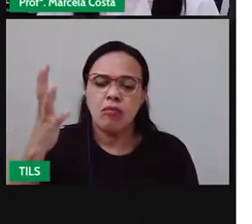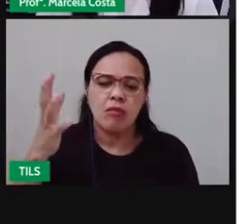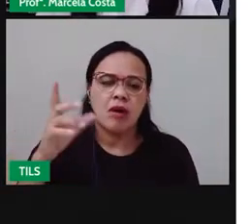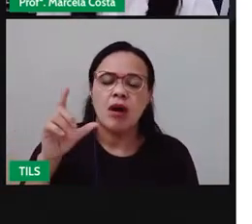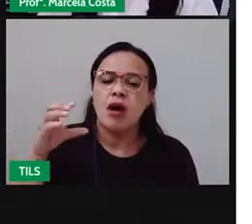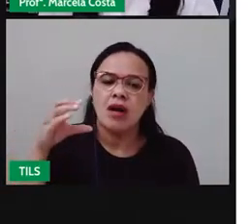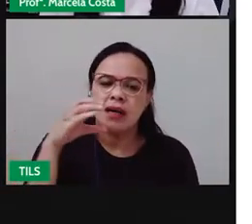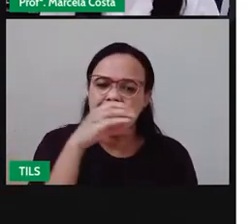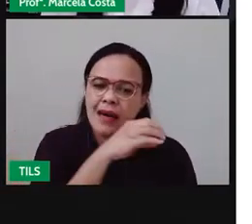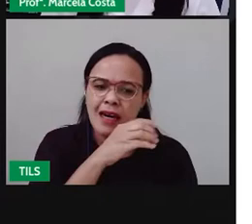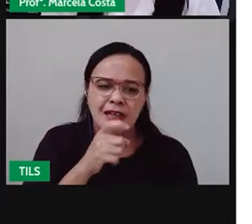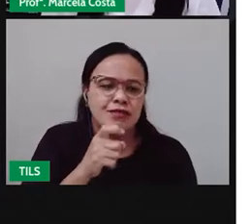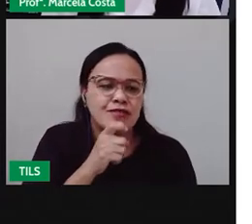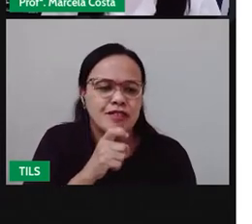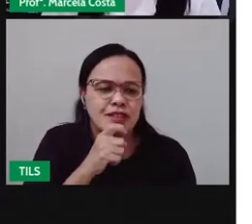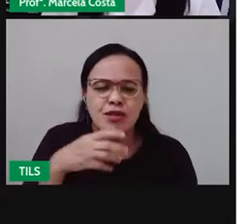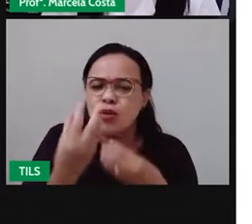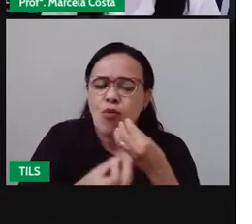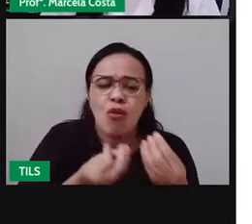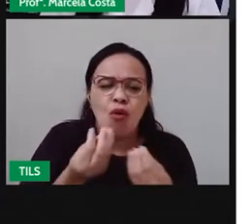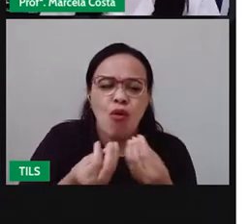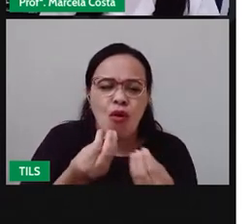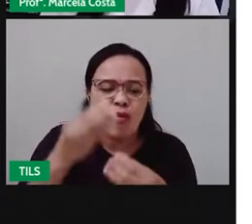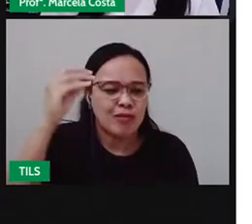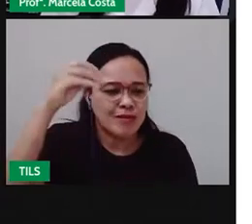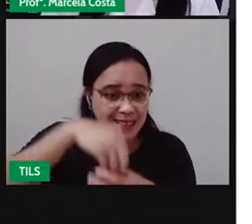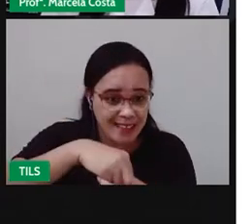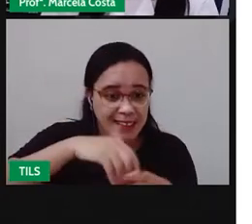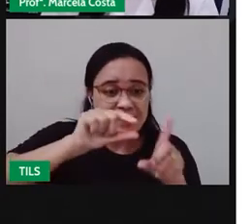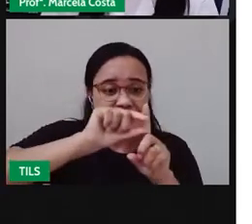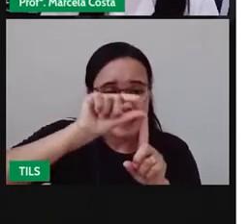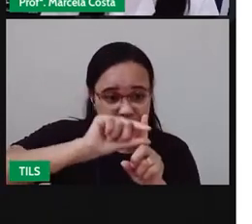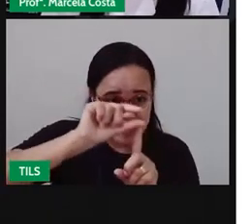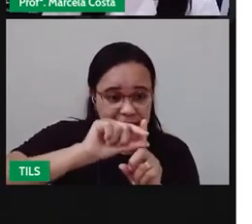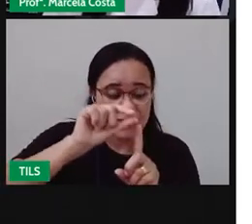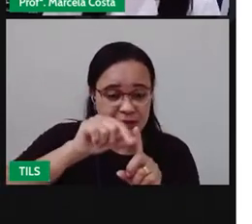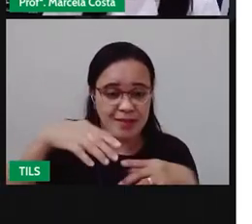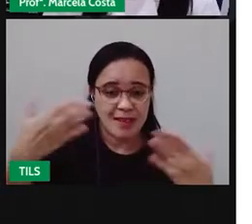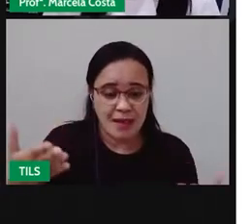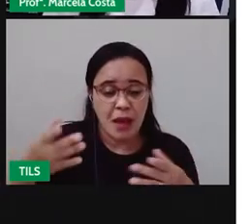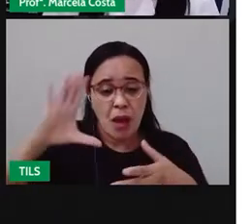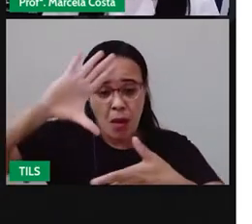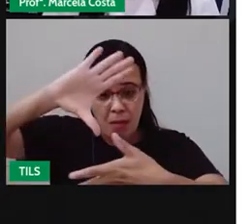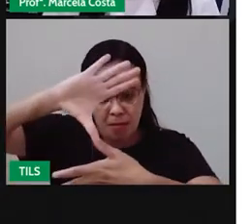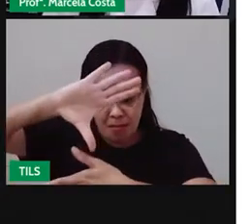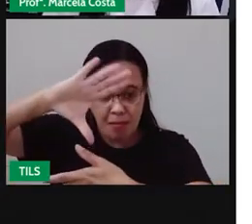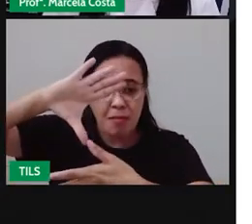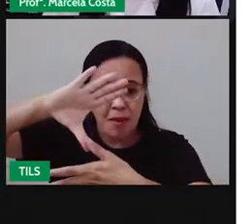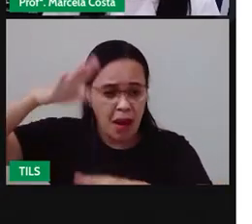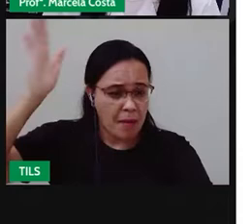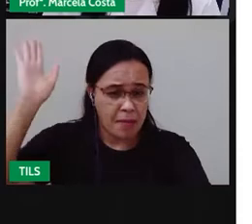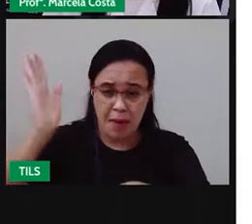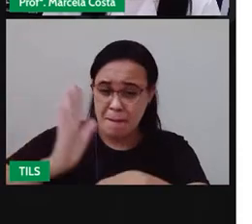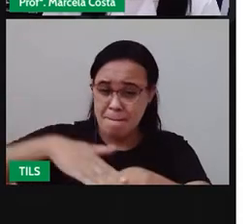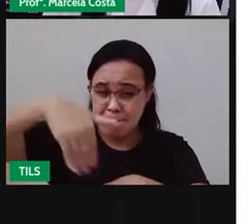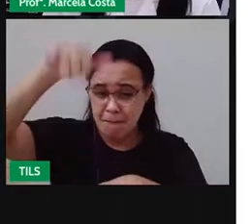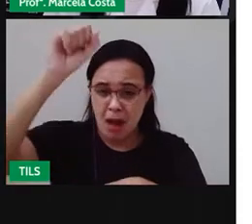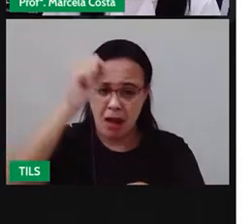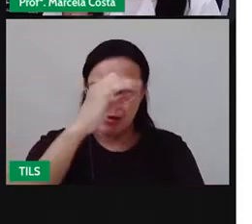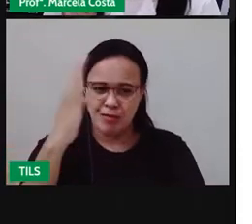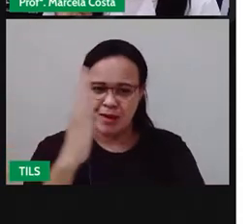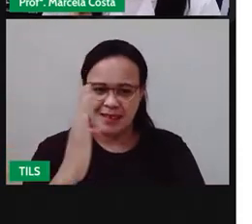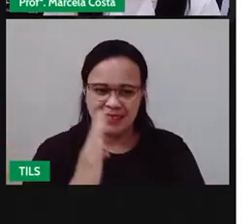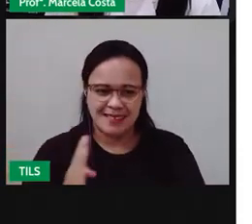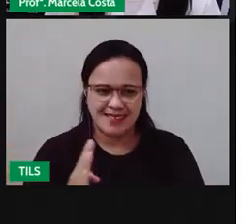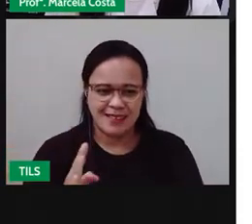Estou mostrando aqui o mapa dessa região para a gente lembrar que a região nordeste é a maior do Brasil e ela é